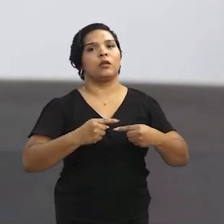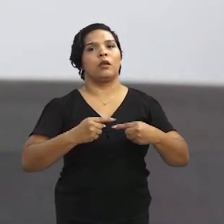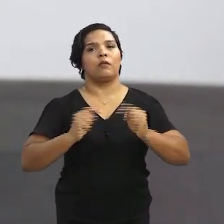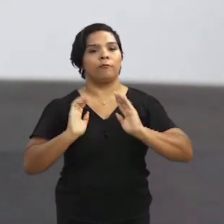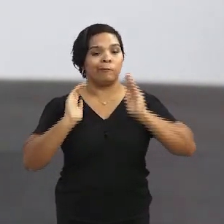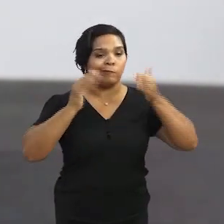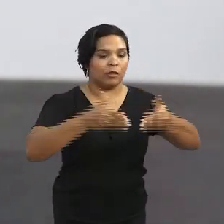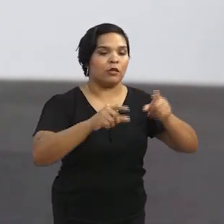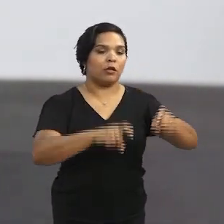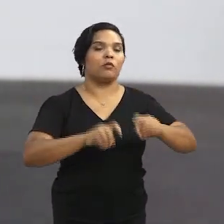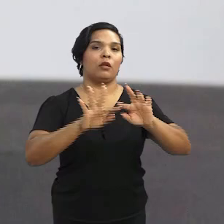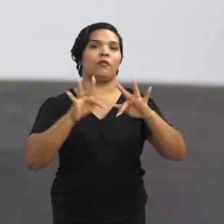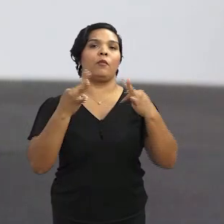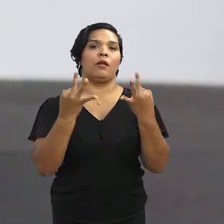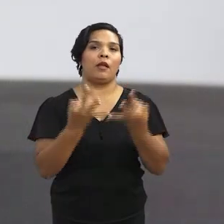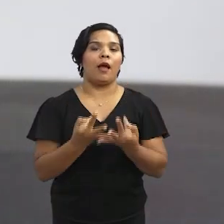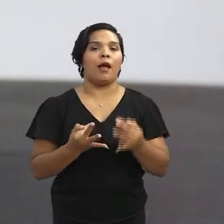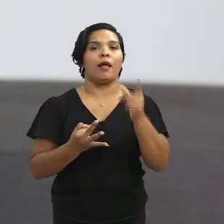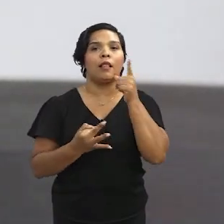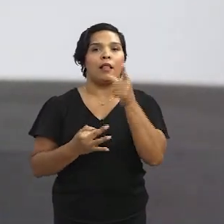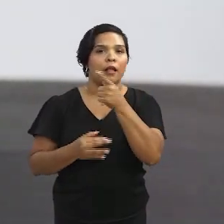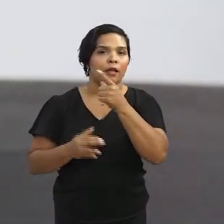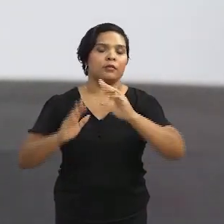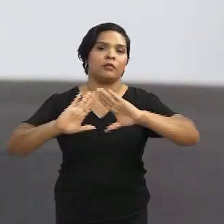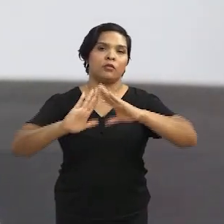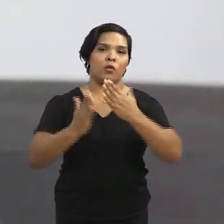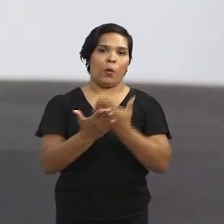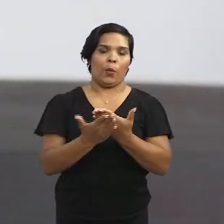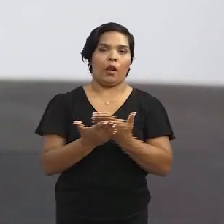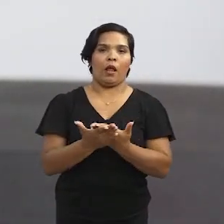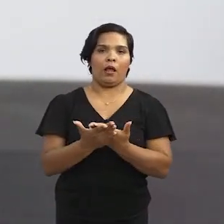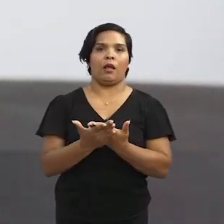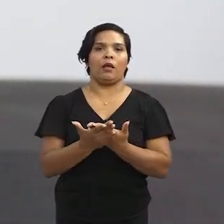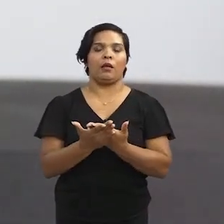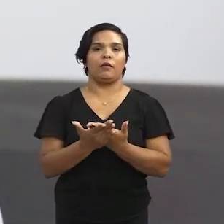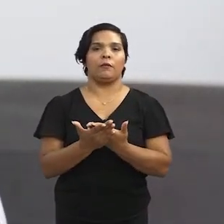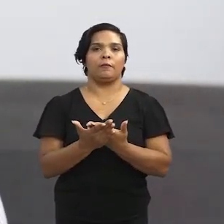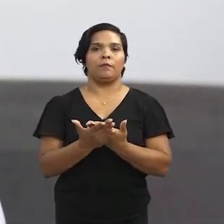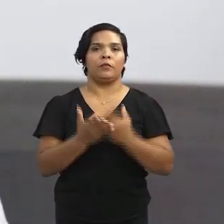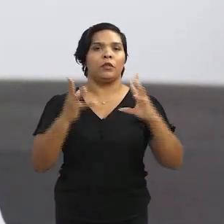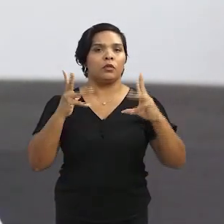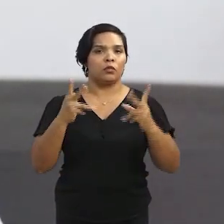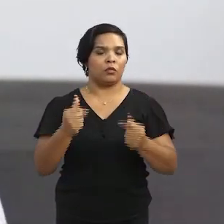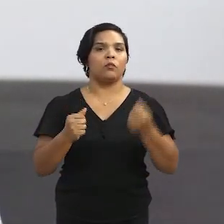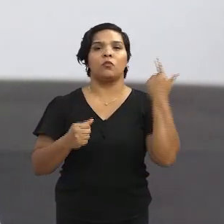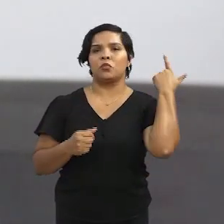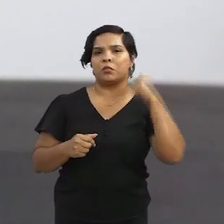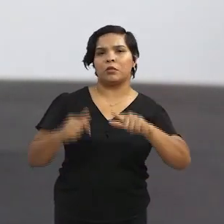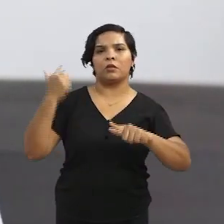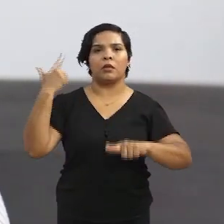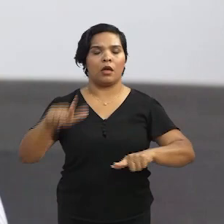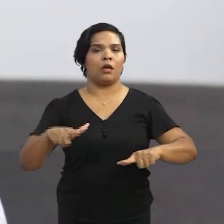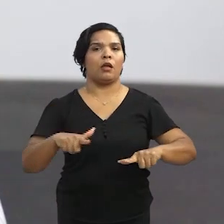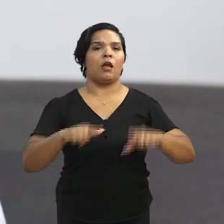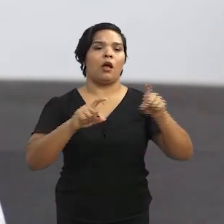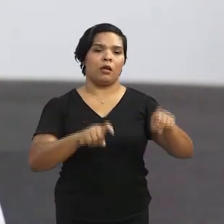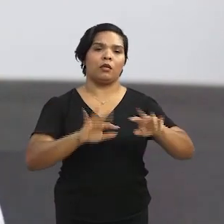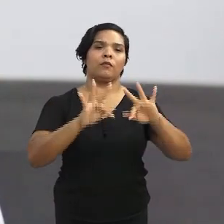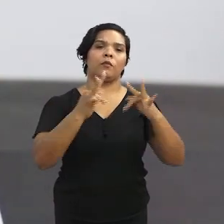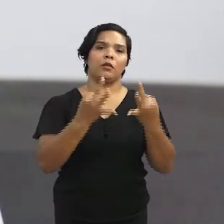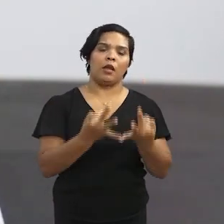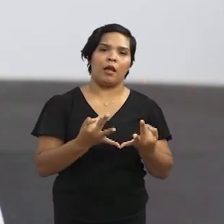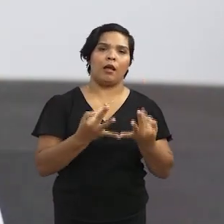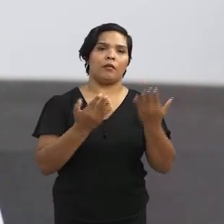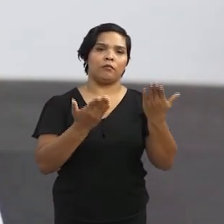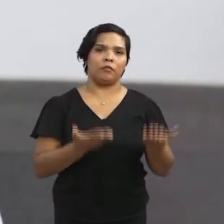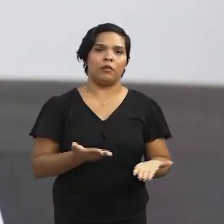agricultura familiar para merenda escolar é um jogo que todo mundo ganha. Ganha o agricultor,